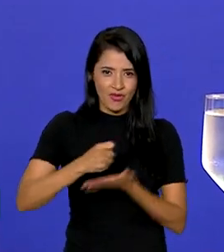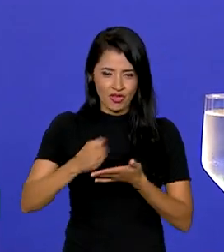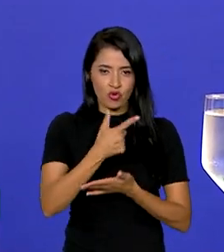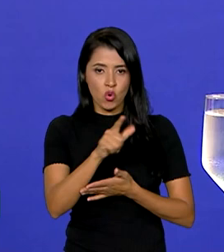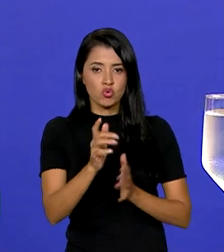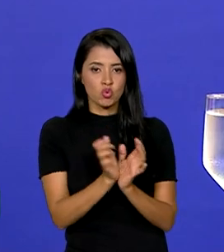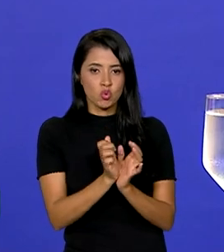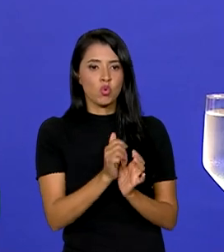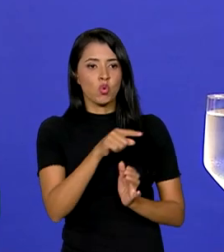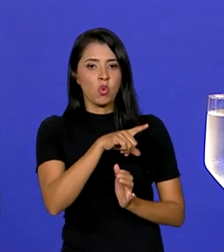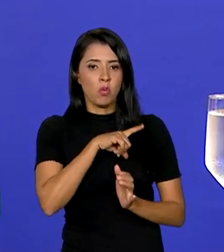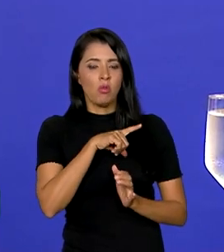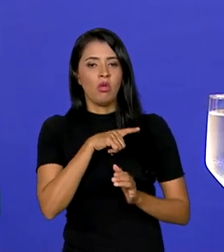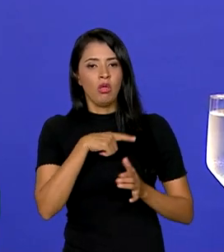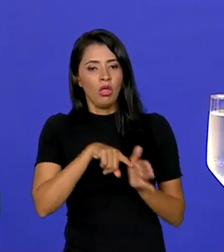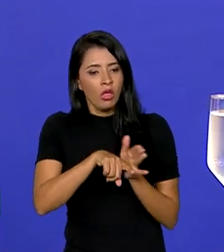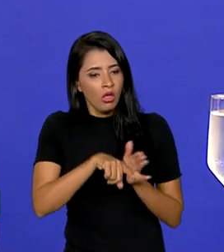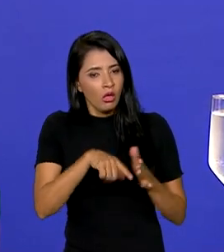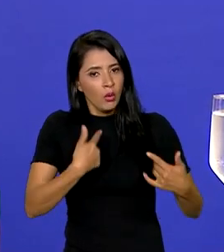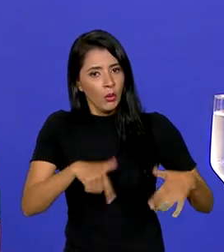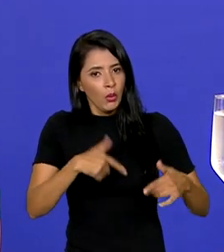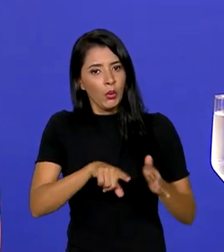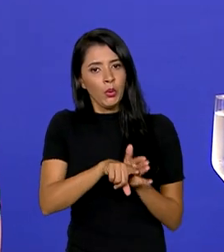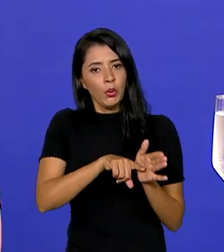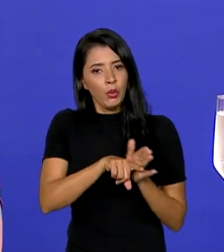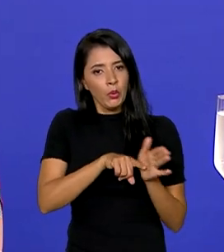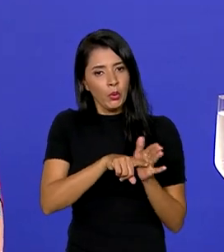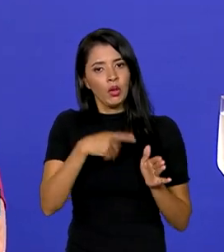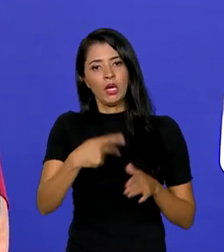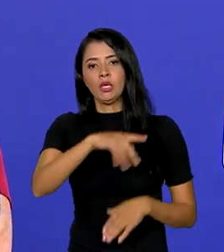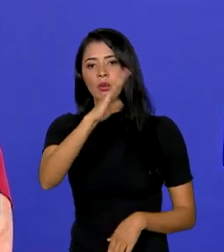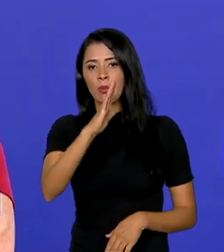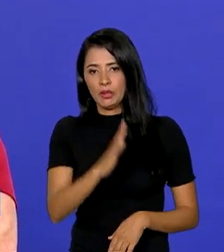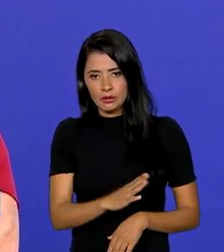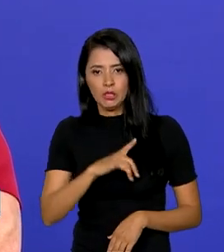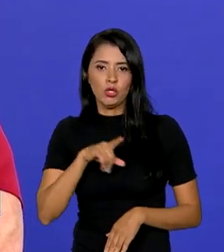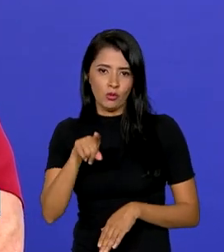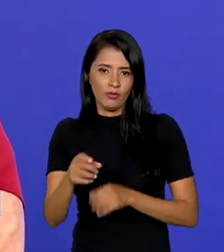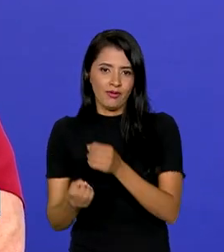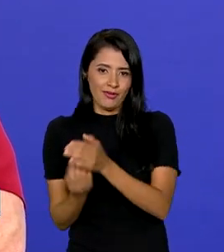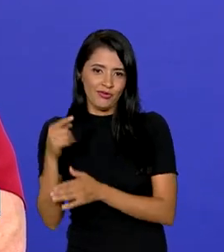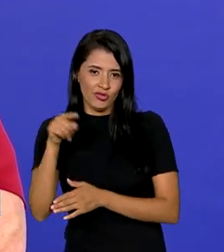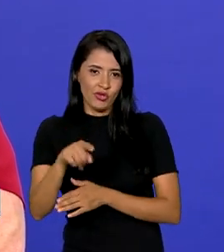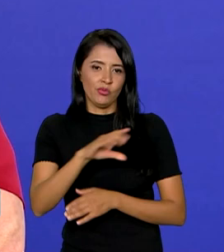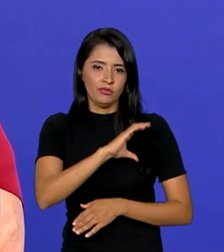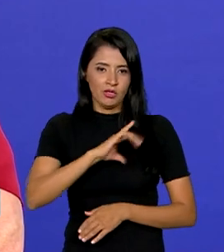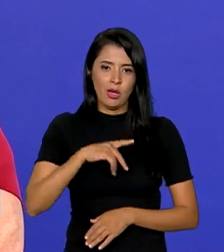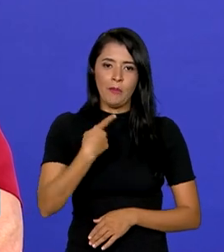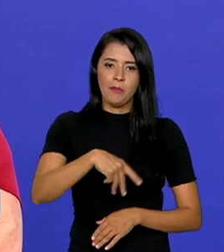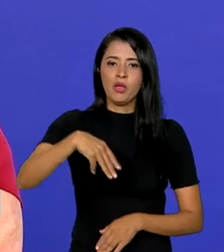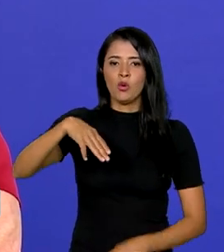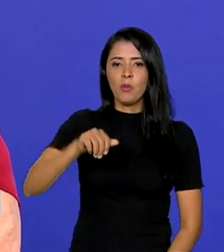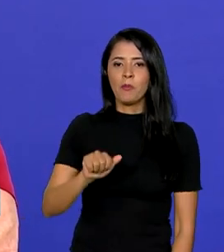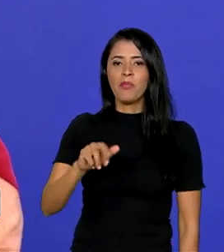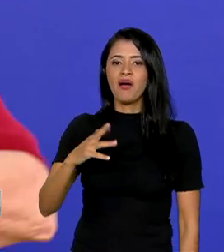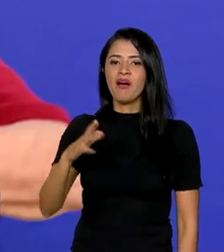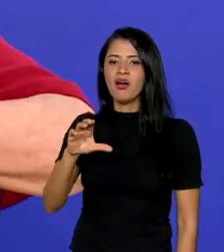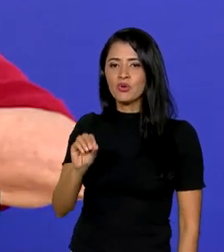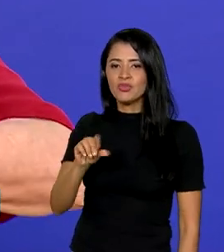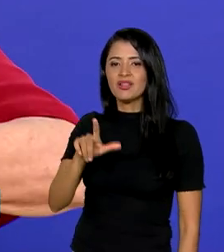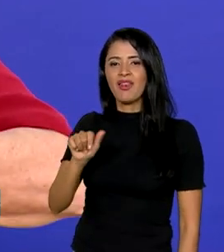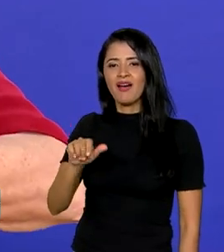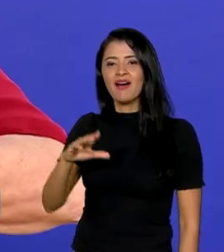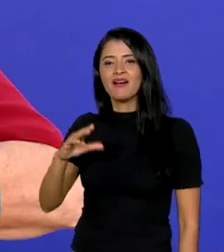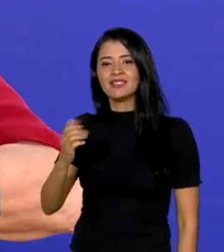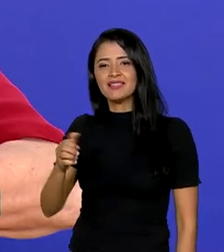trabalho intenso de grupos de pesquisa clínicas nacionais, coordenado pelo pesquisador Marcos Lacerda. Então, esse é um